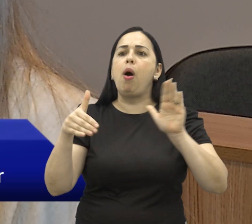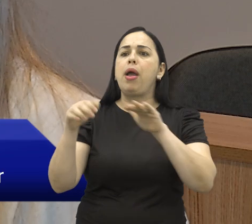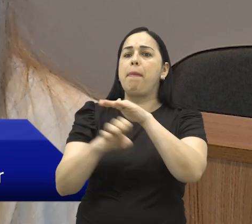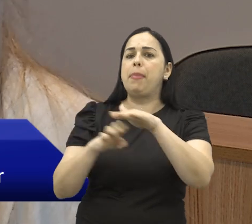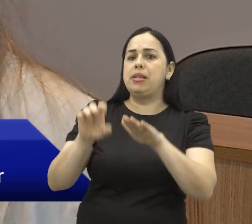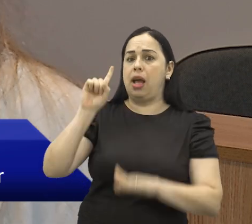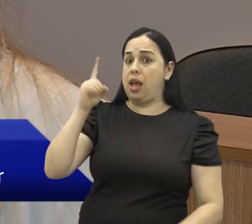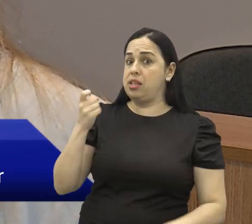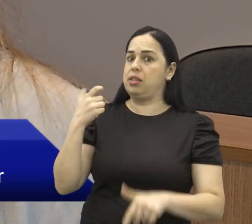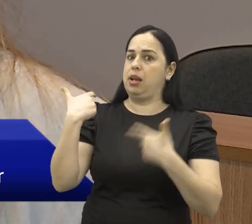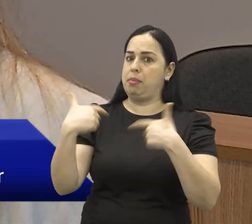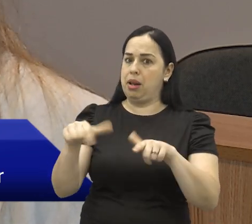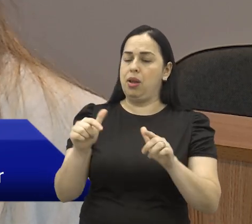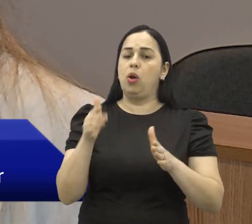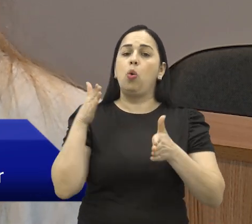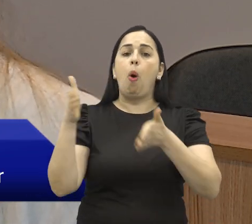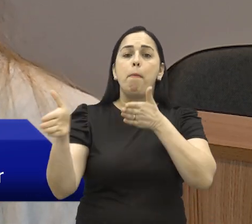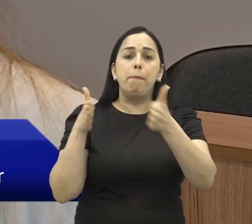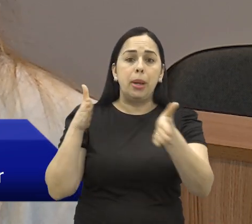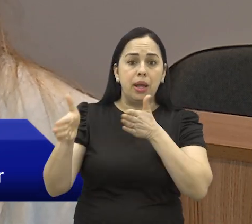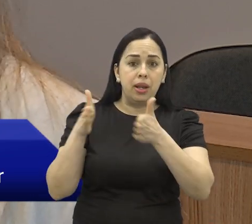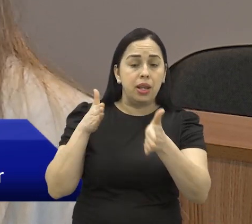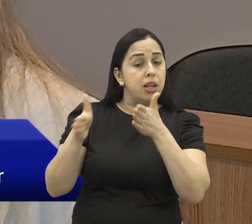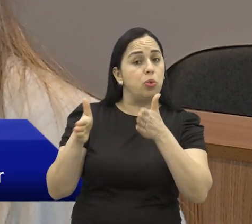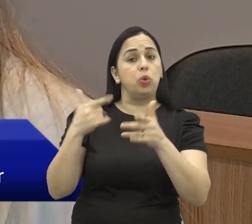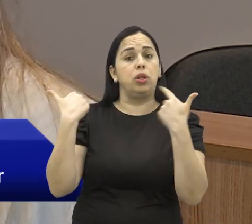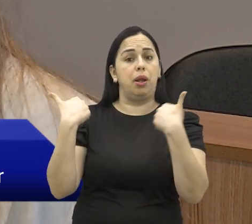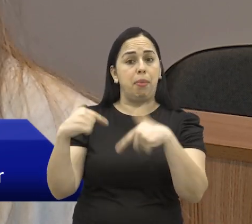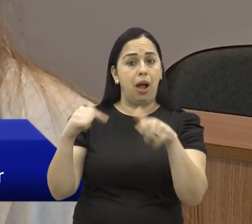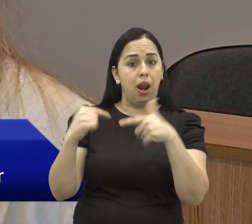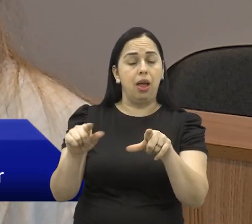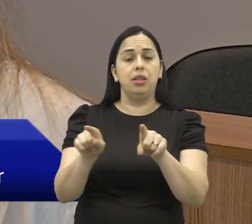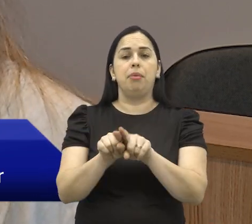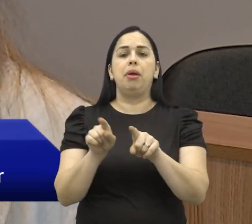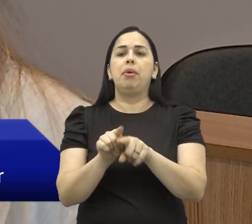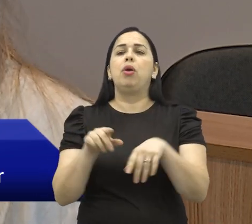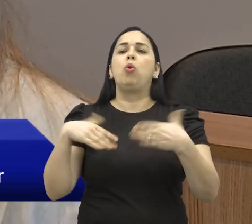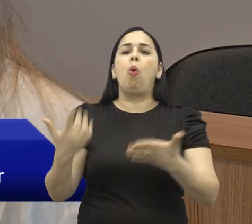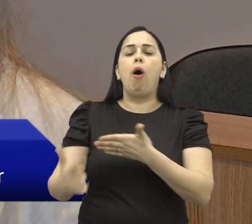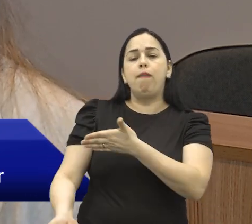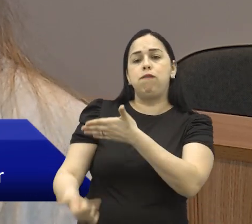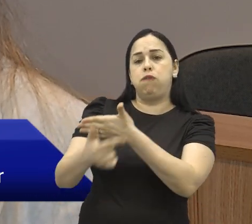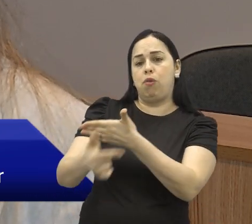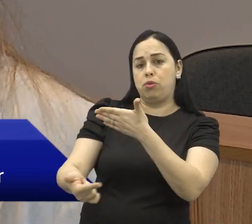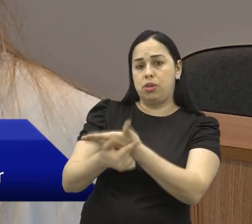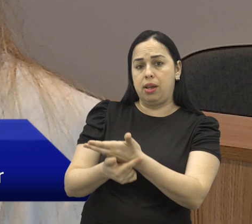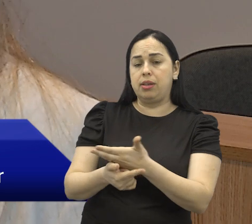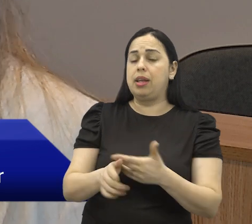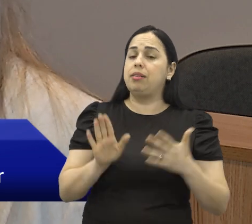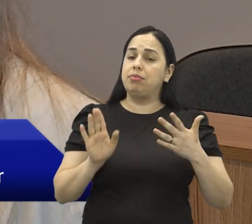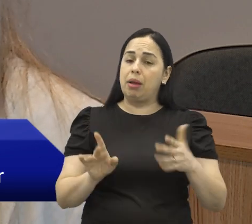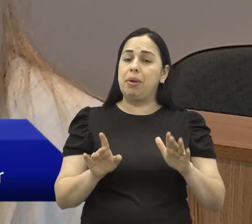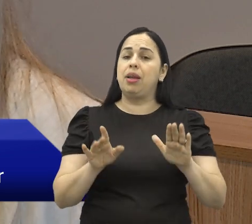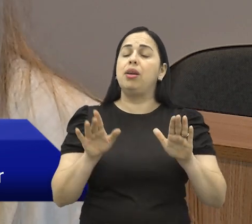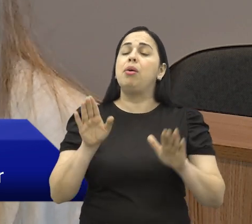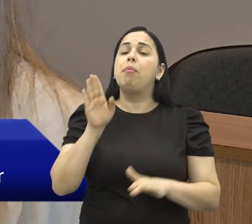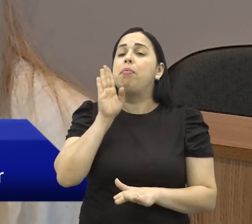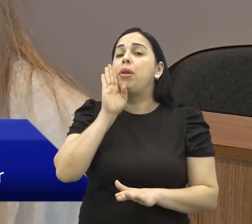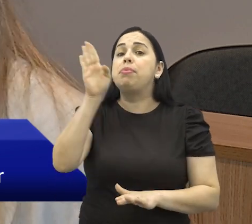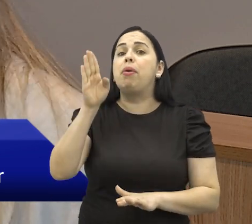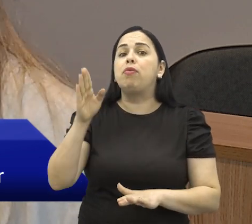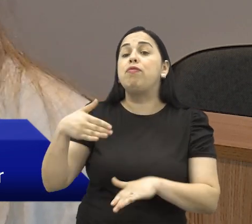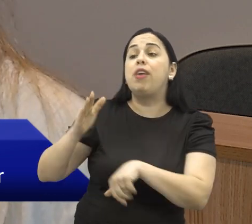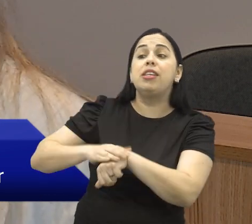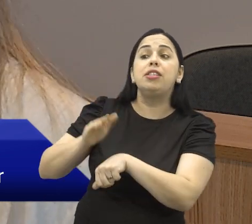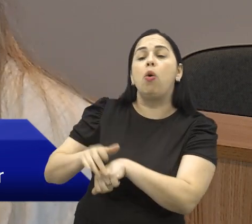candidato trabalhou, o período em que permaneceu na empresa, o cargo e a função que exercia e, principalmente, as atividades